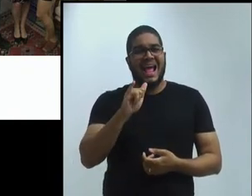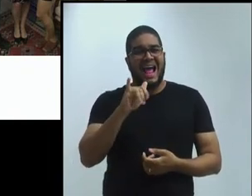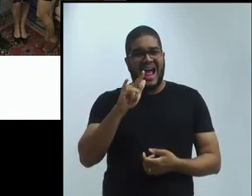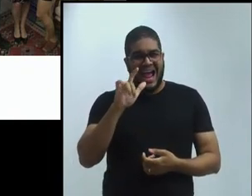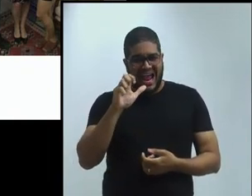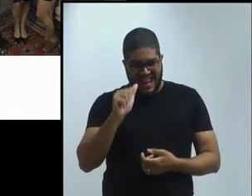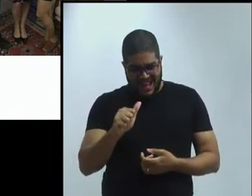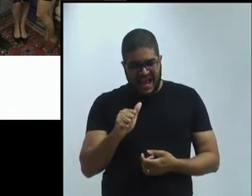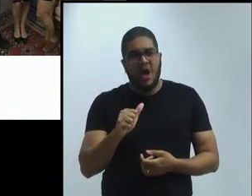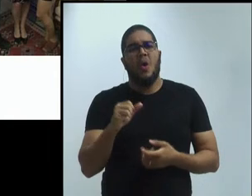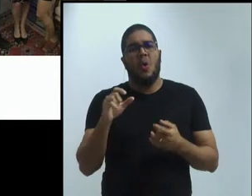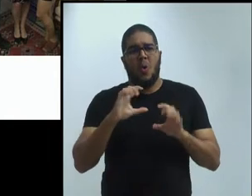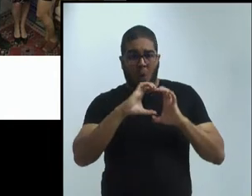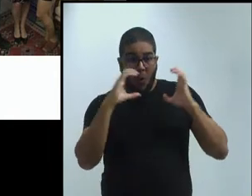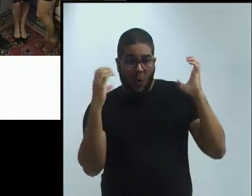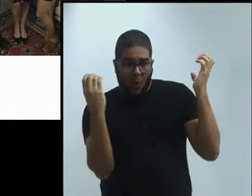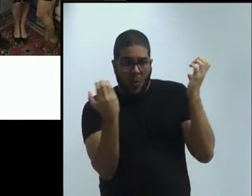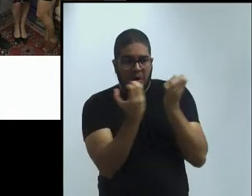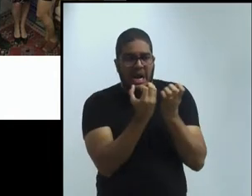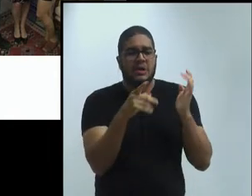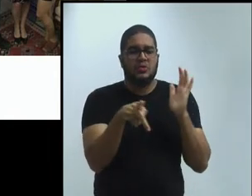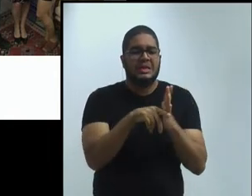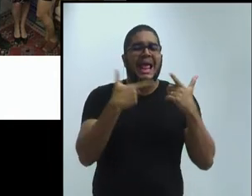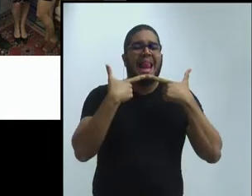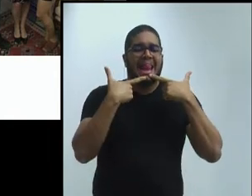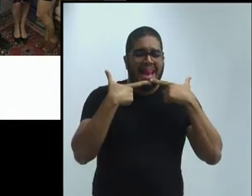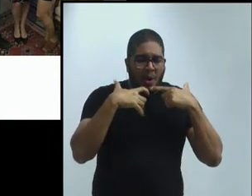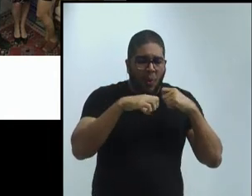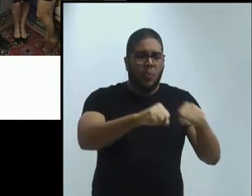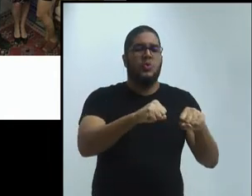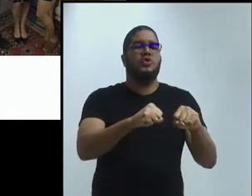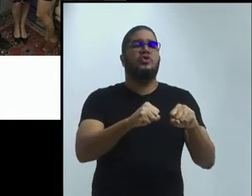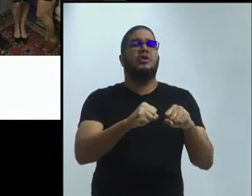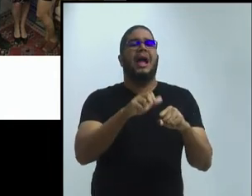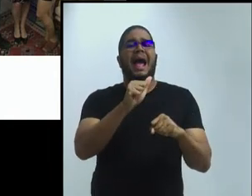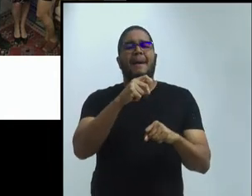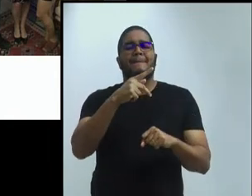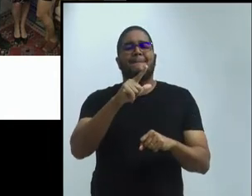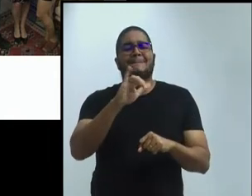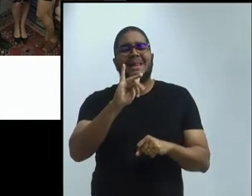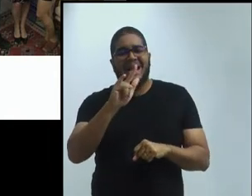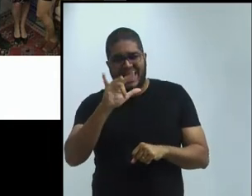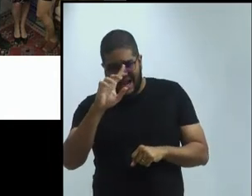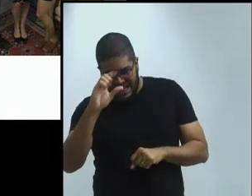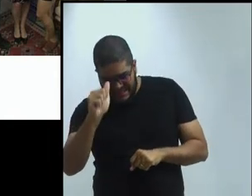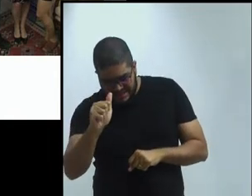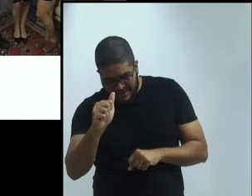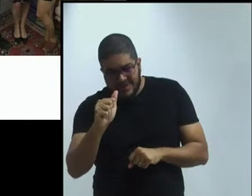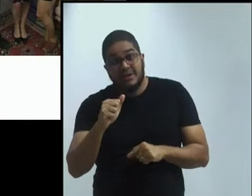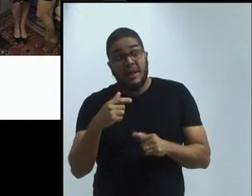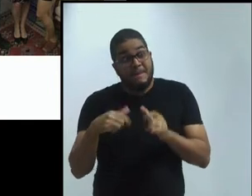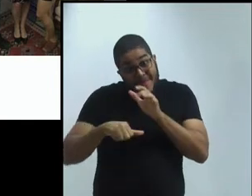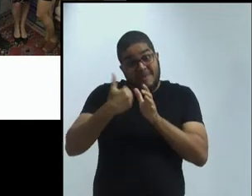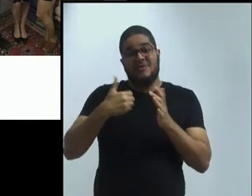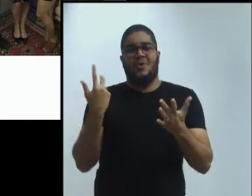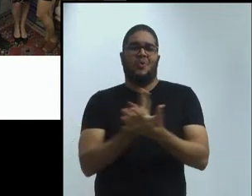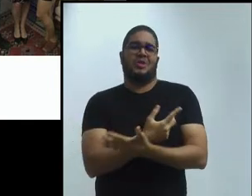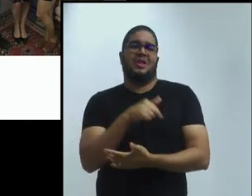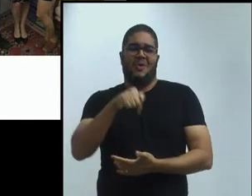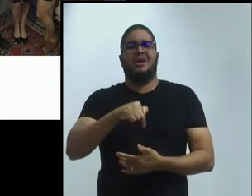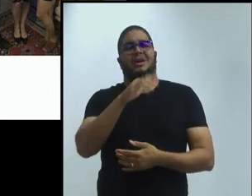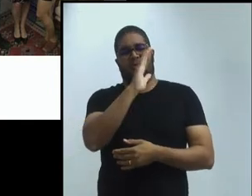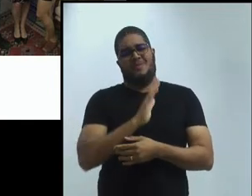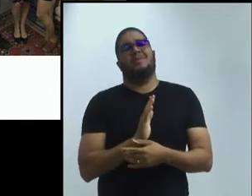Sul. Então, teve essa mesa. Então, vocês vejam, tudo vai se construindo. Orientei dois alunos